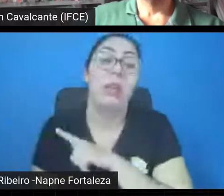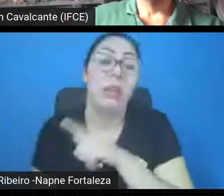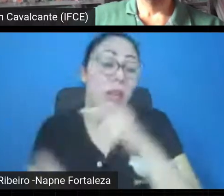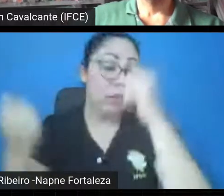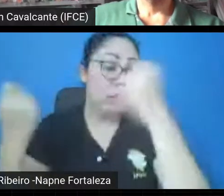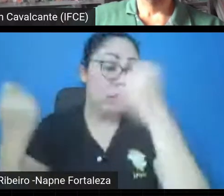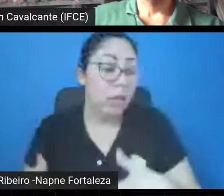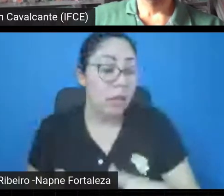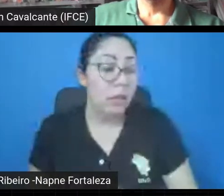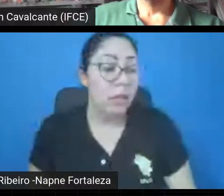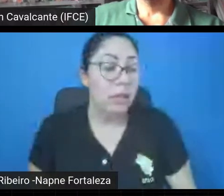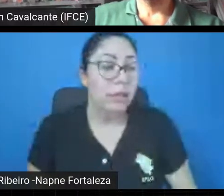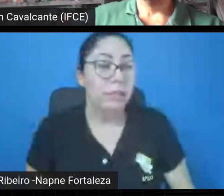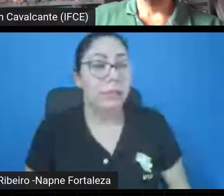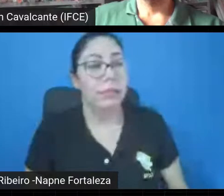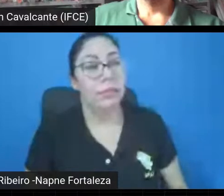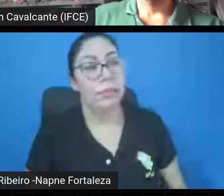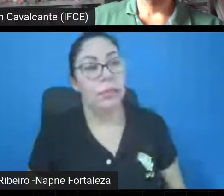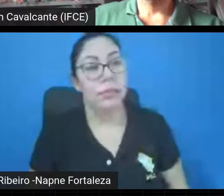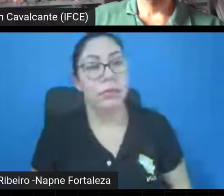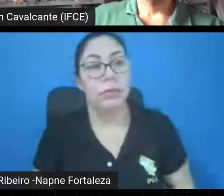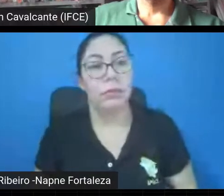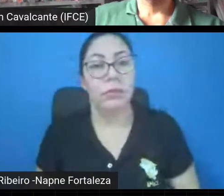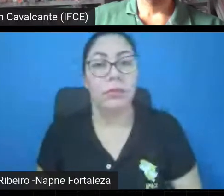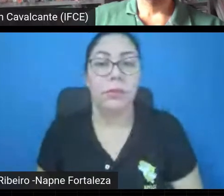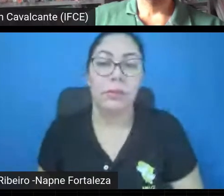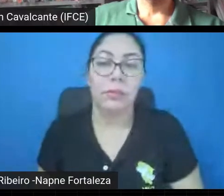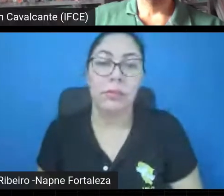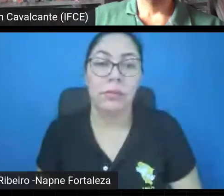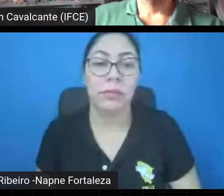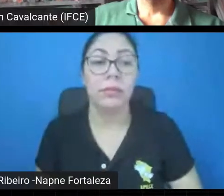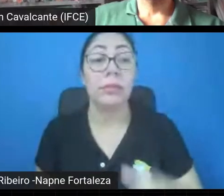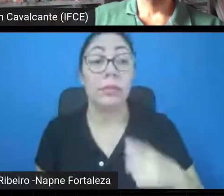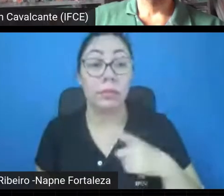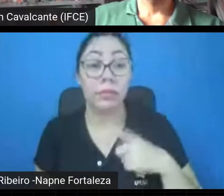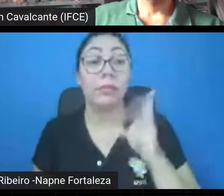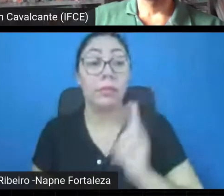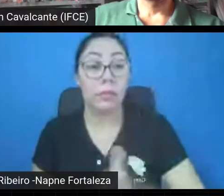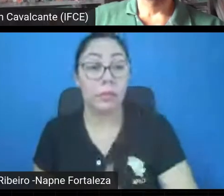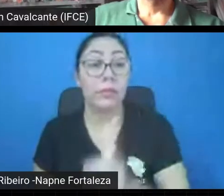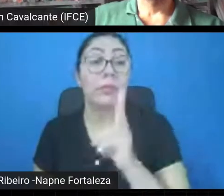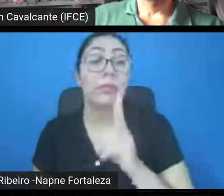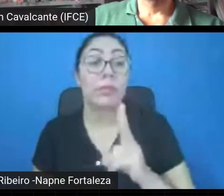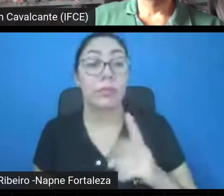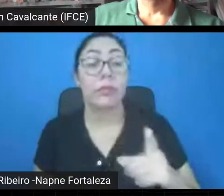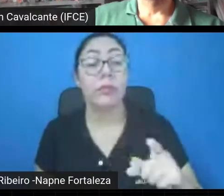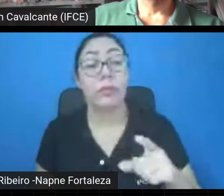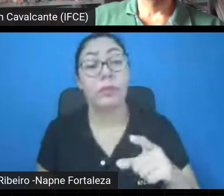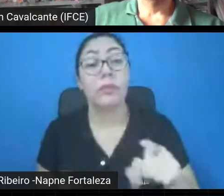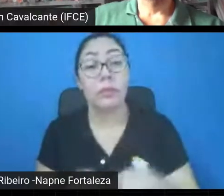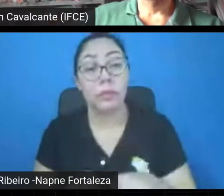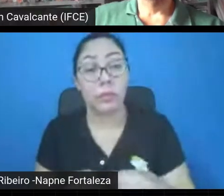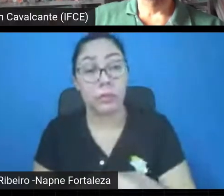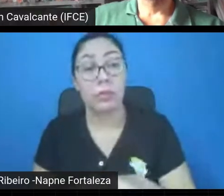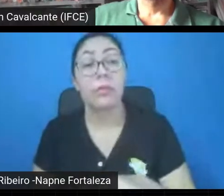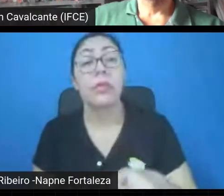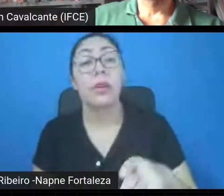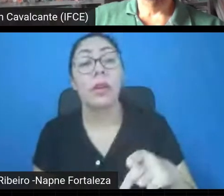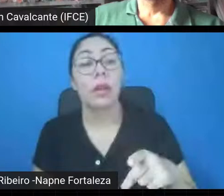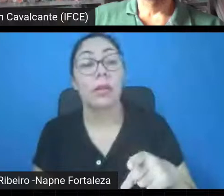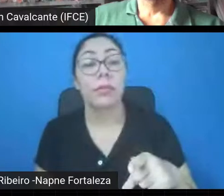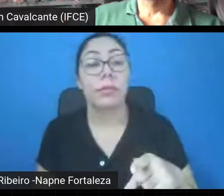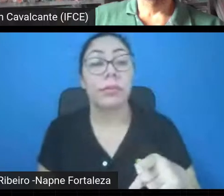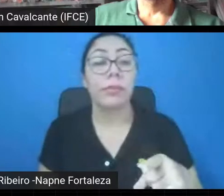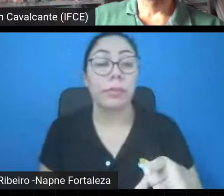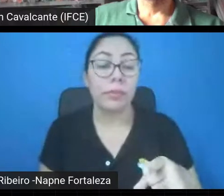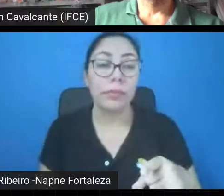é a formação fundamental, que você vai carregar para o resto da vida, eu queria só complementar com alguma coisa que